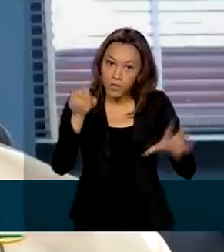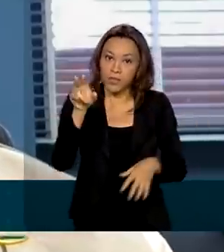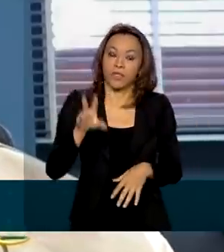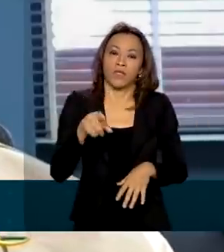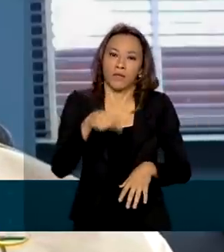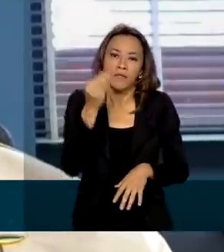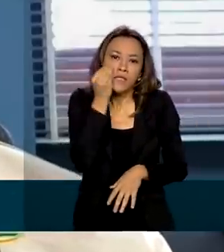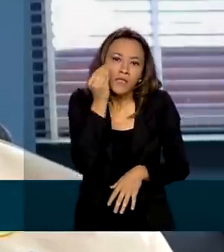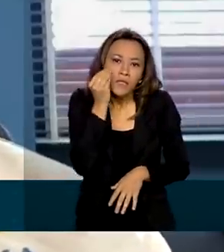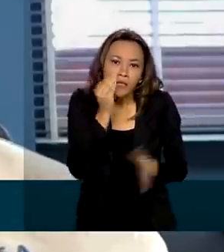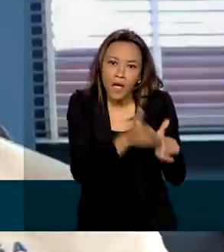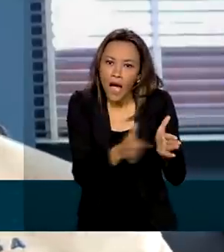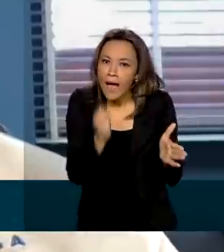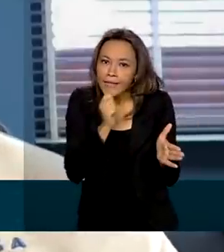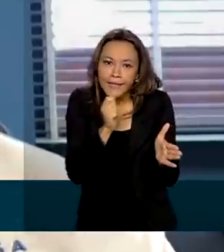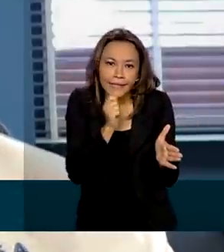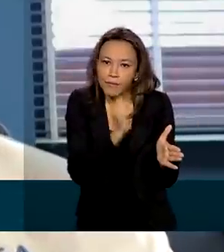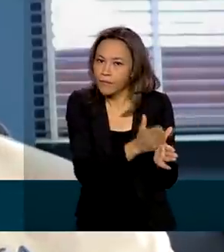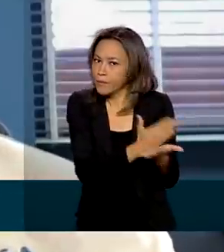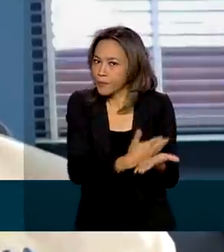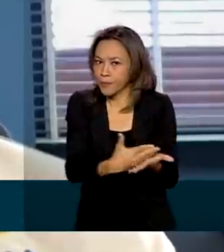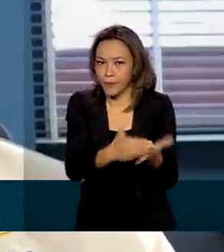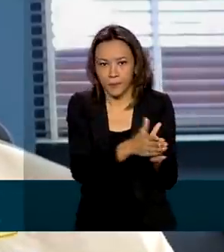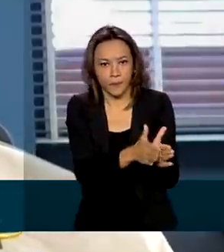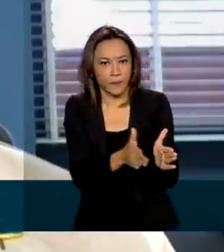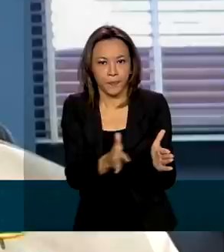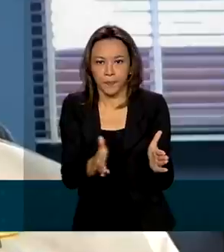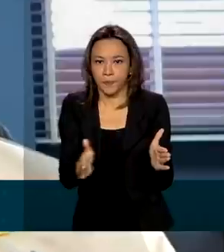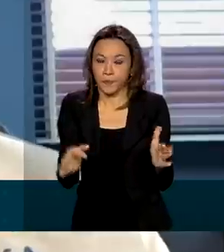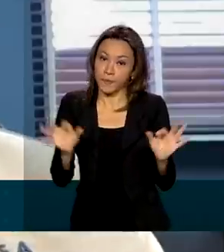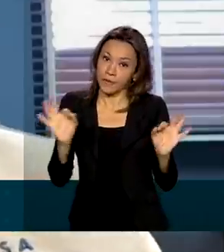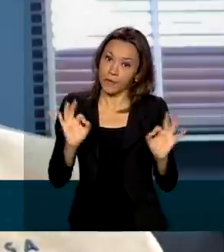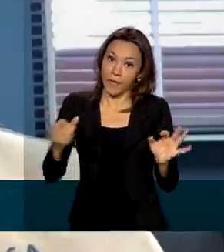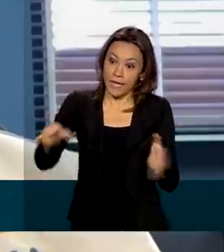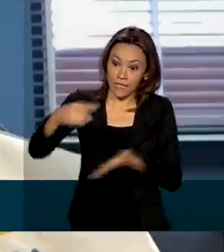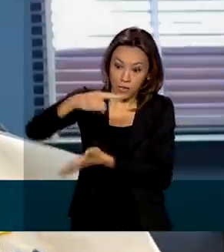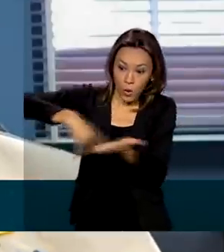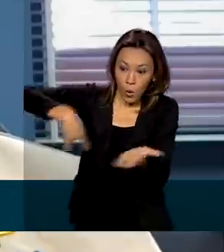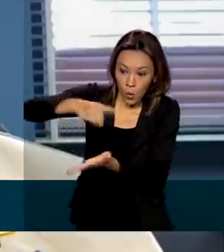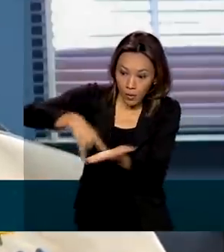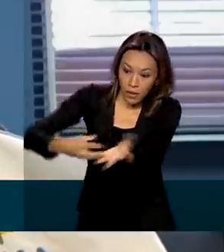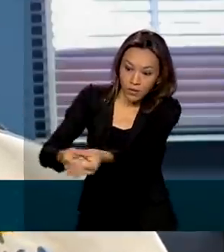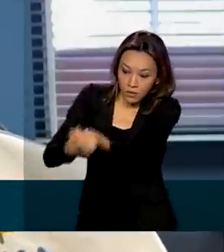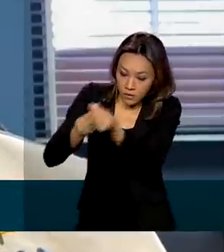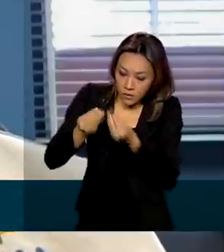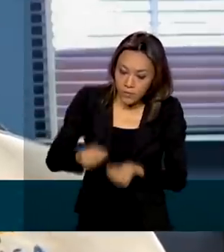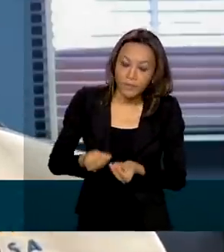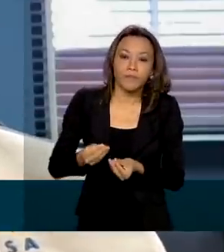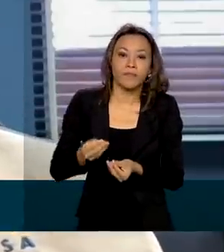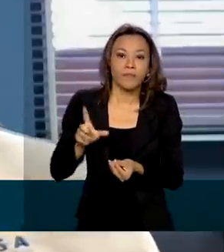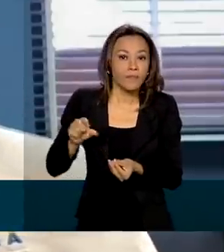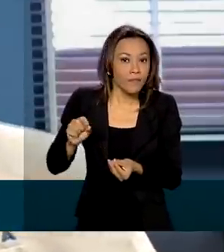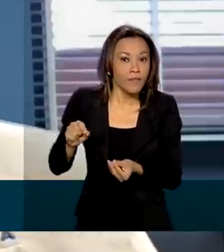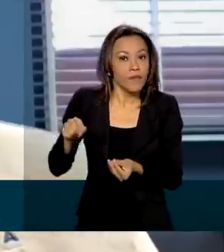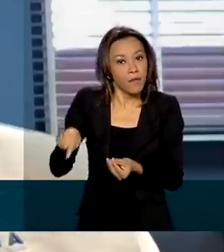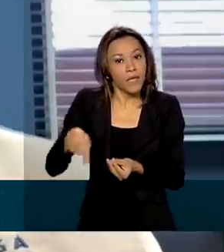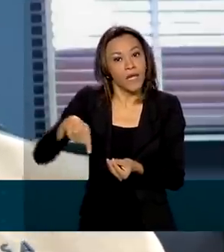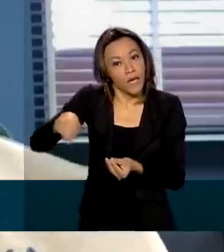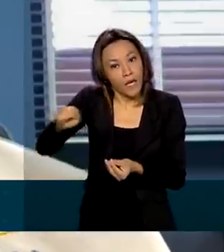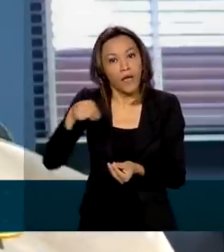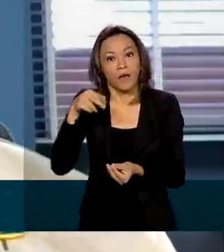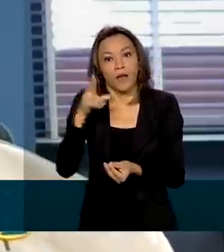eles não estão em andamento. Então, esse kit inicial de documentos foi restituído para que tão logo